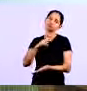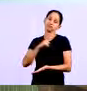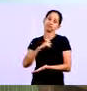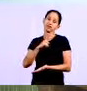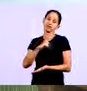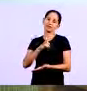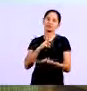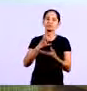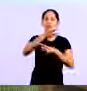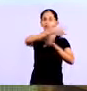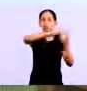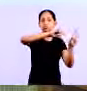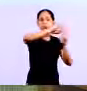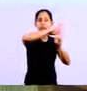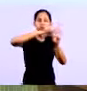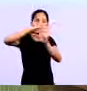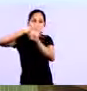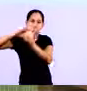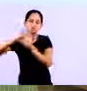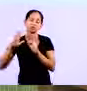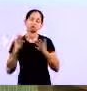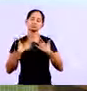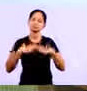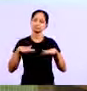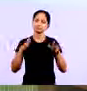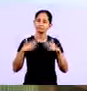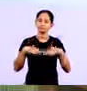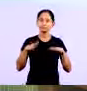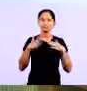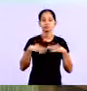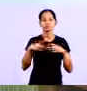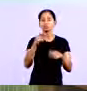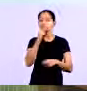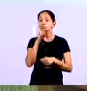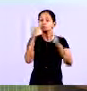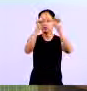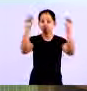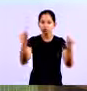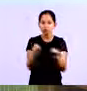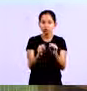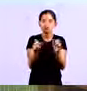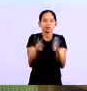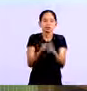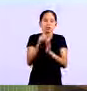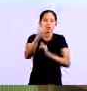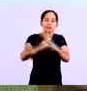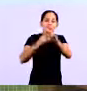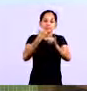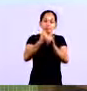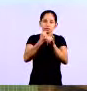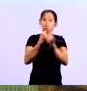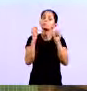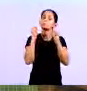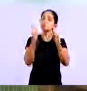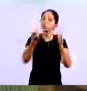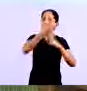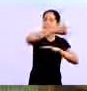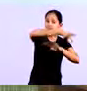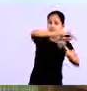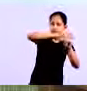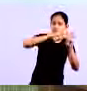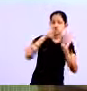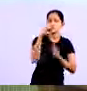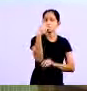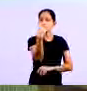várias planilhas Para fazer isso Se você não tem Um software de gestão Não pode ter um software De gestão Então você pode fazer Isso em planilha Você faz uma